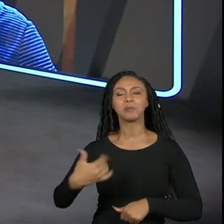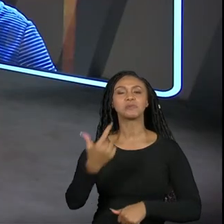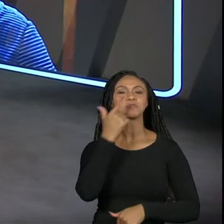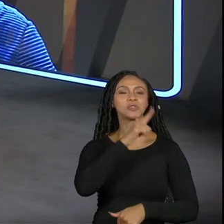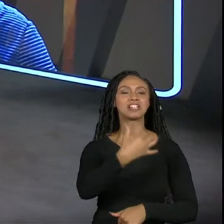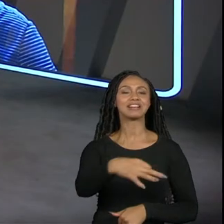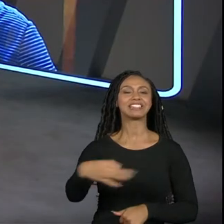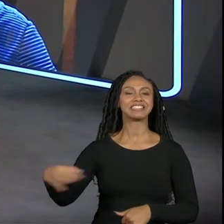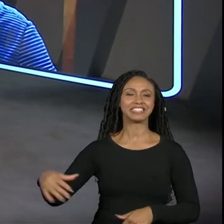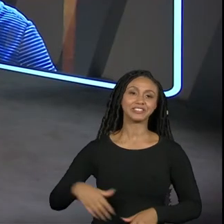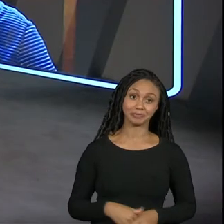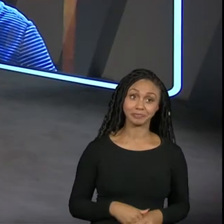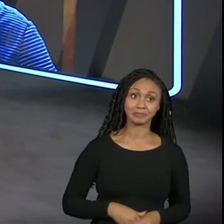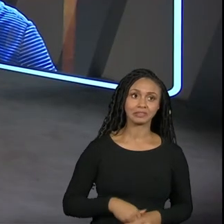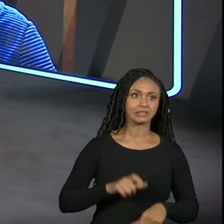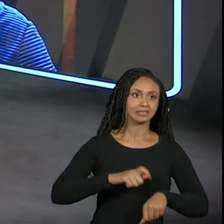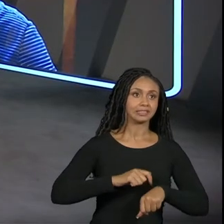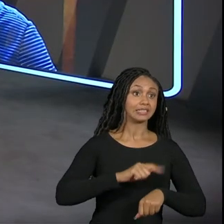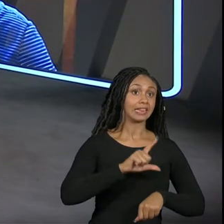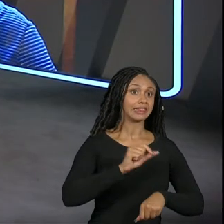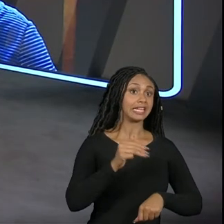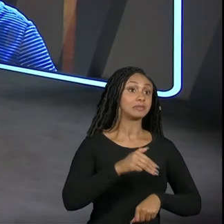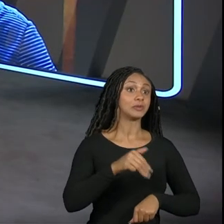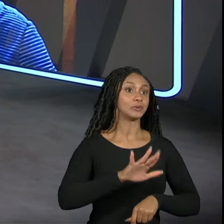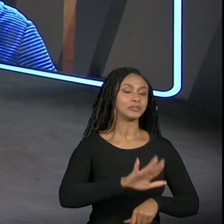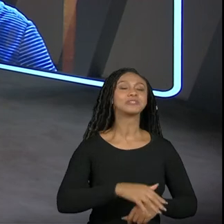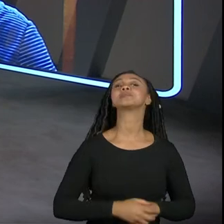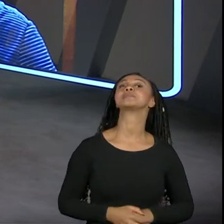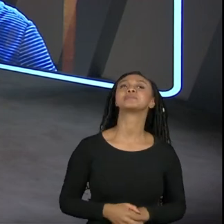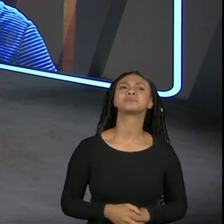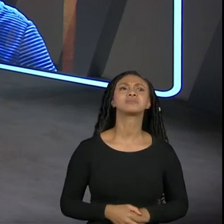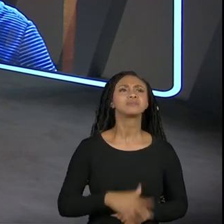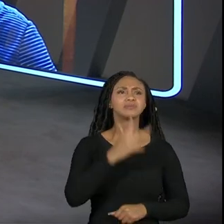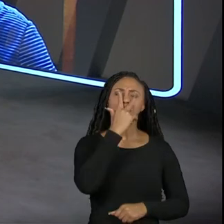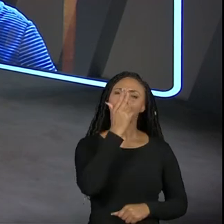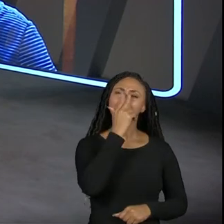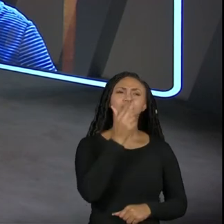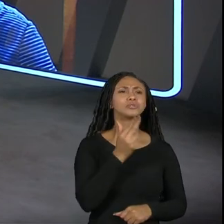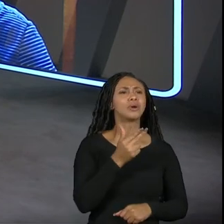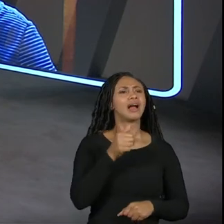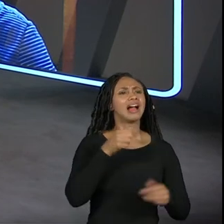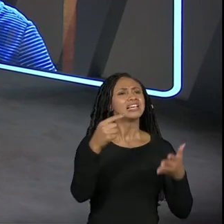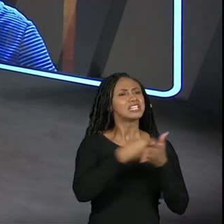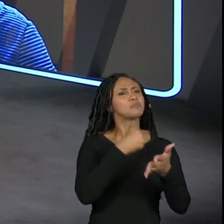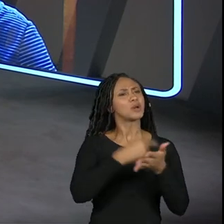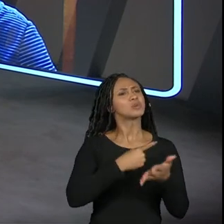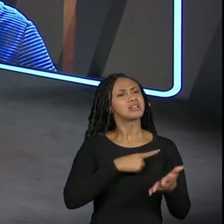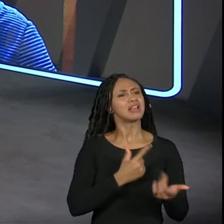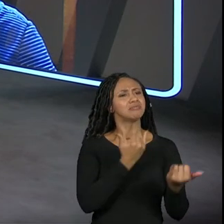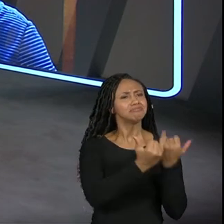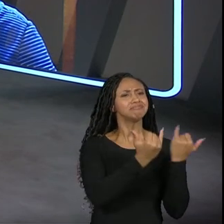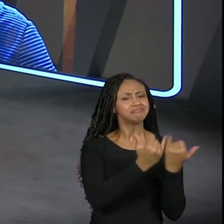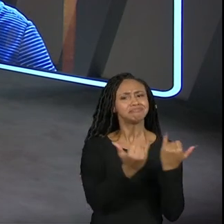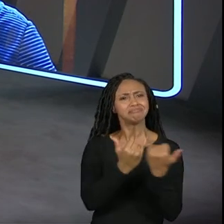vamos lá faltam 10 minutos pra gente que mais que a gente tem aqui eu acho que as perguntas se repetem bastante né